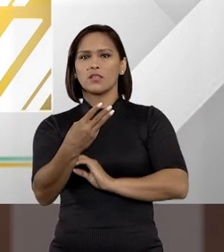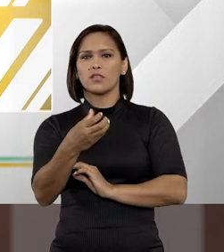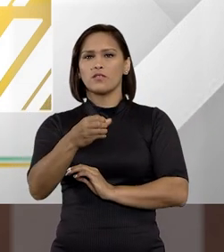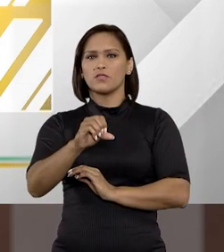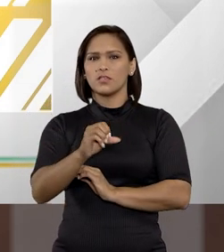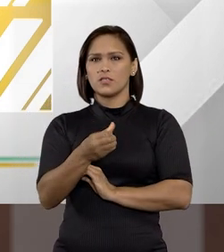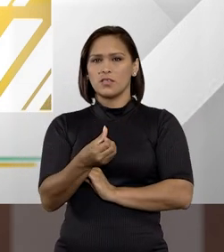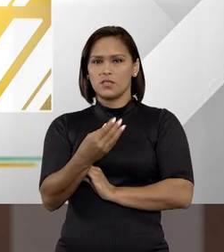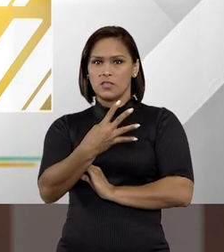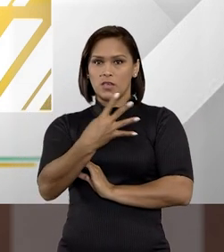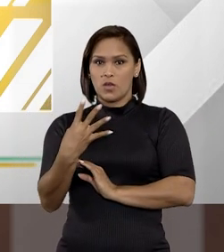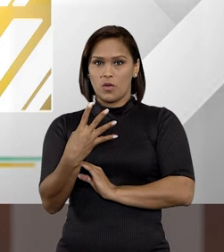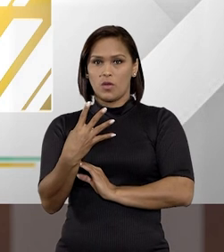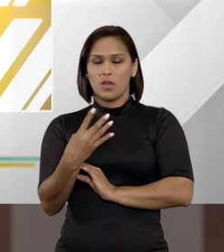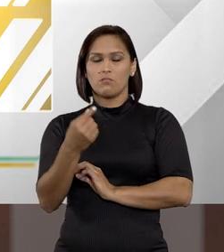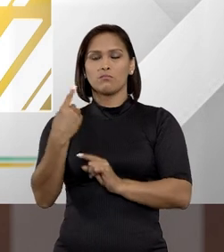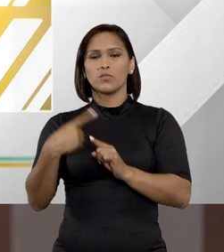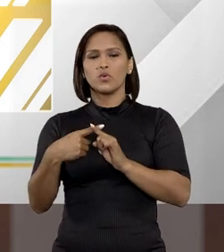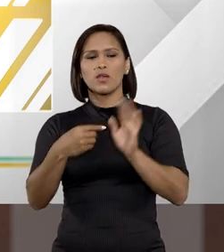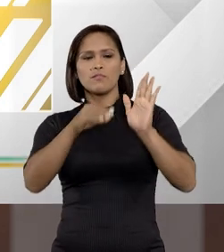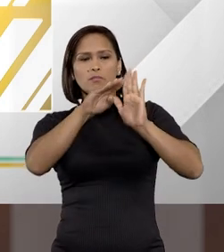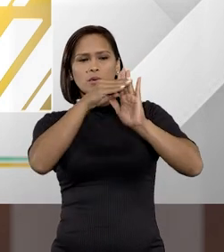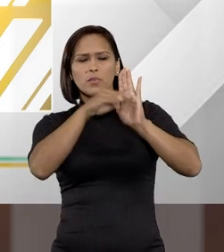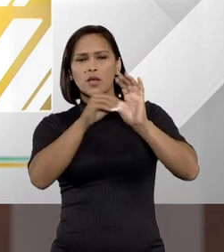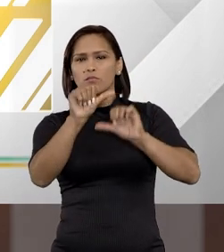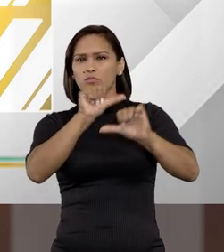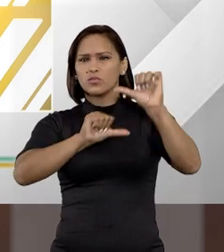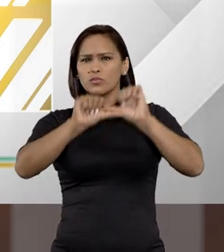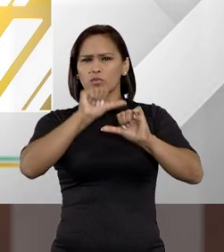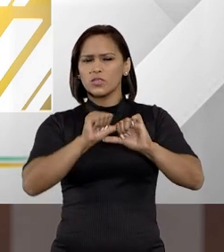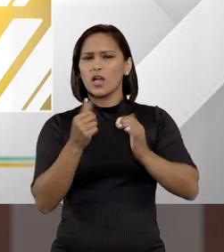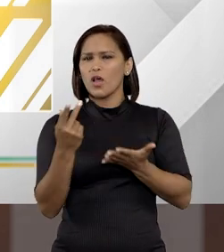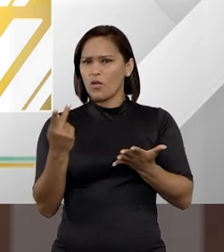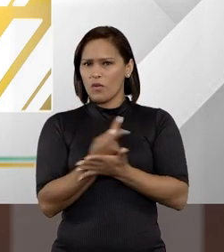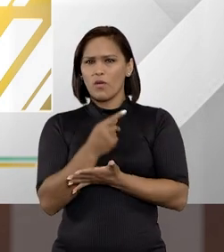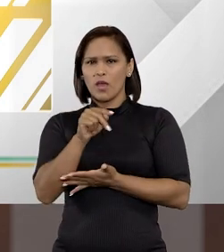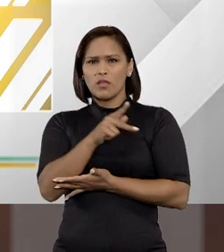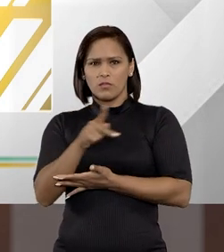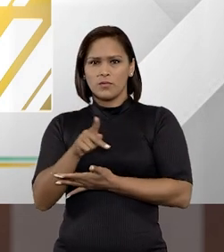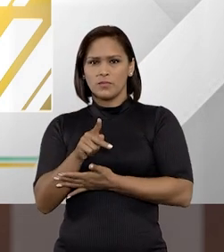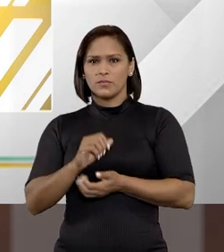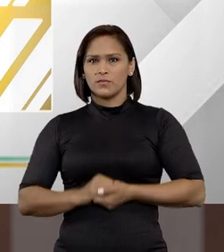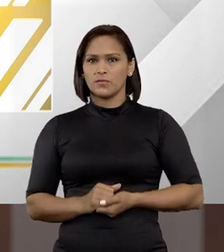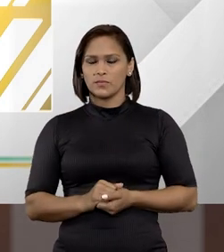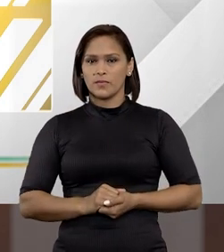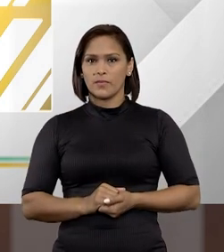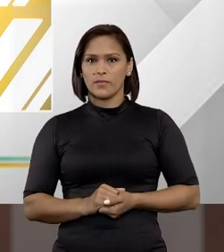13.964 por trazer muitas mudanças. Correto, professora Ilana?